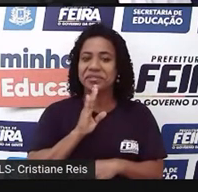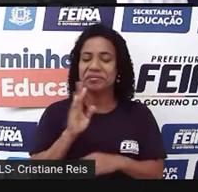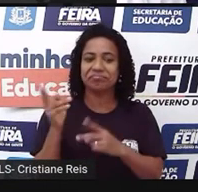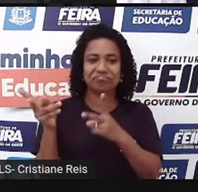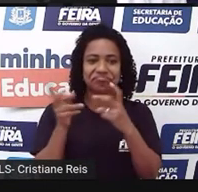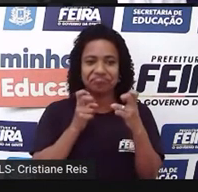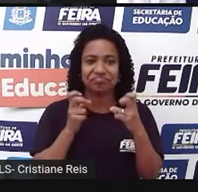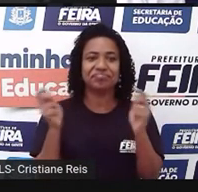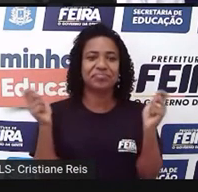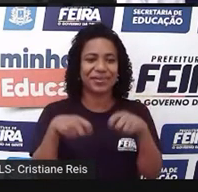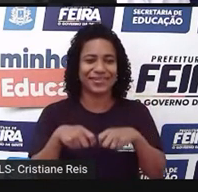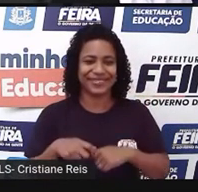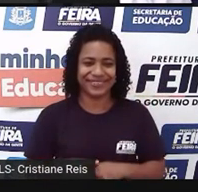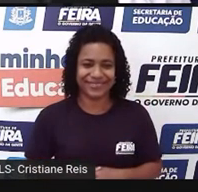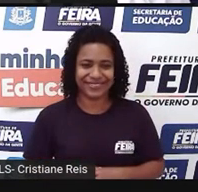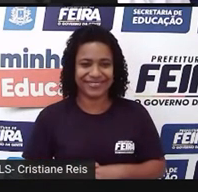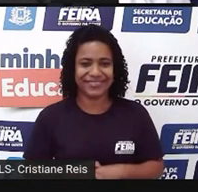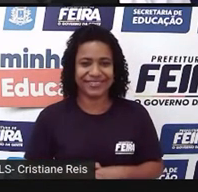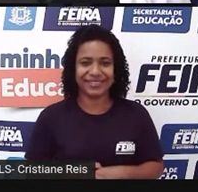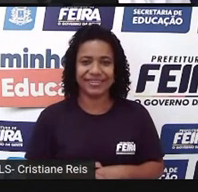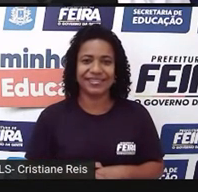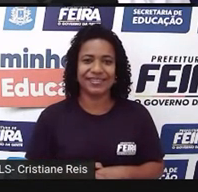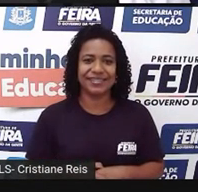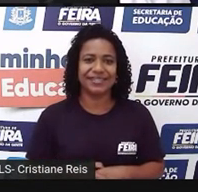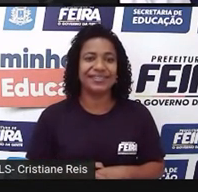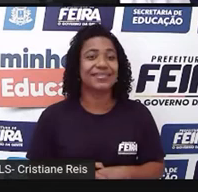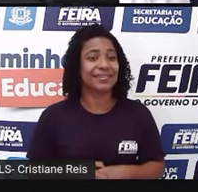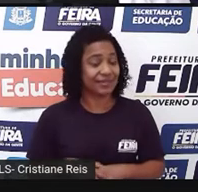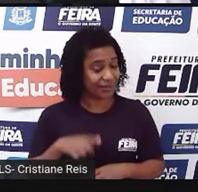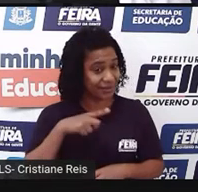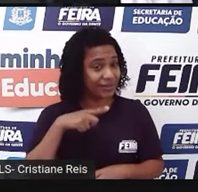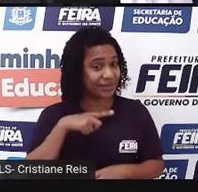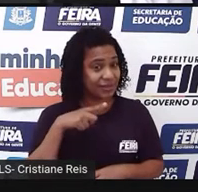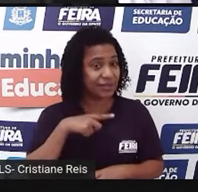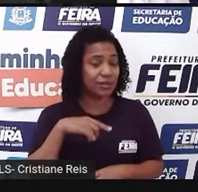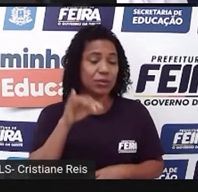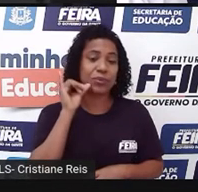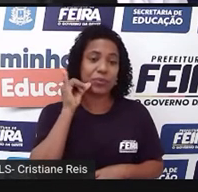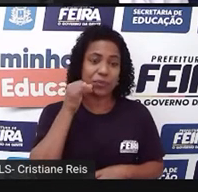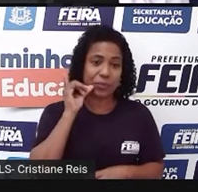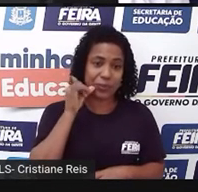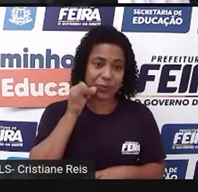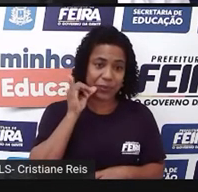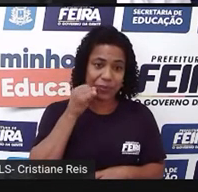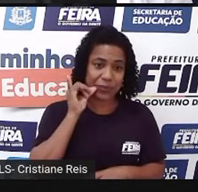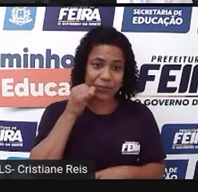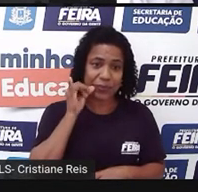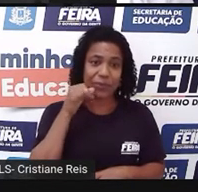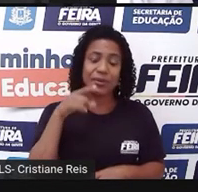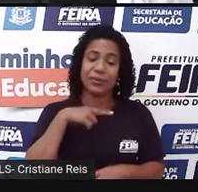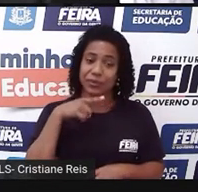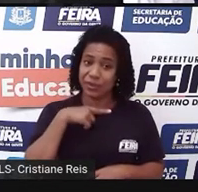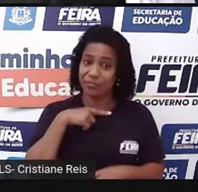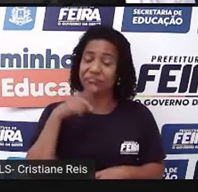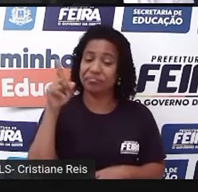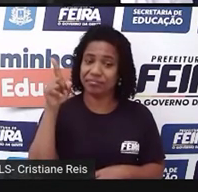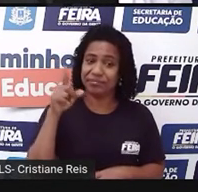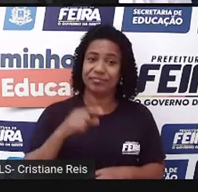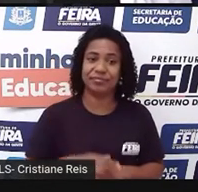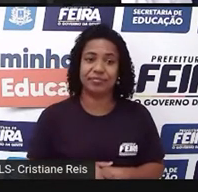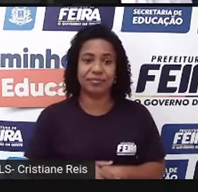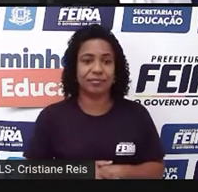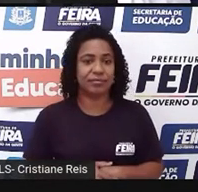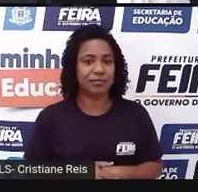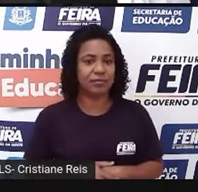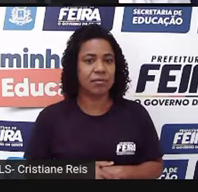mesmo, né? Até a cachaçinha artesanal, né? Para as pessoas que gostam de beber, né? Bom, aqui já